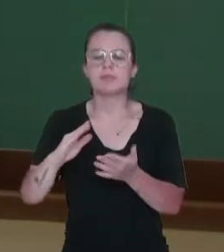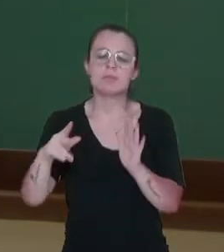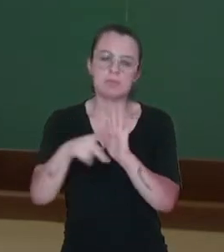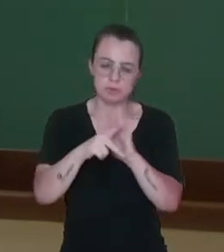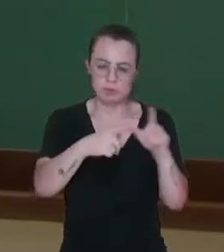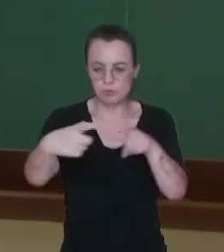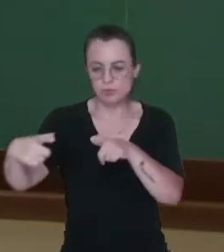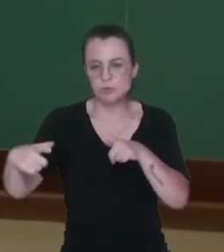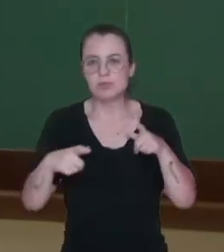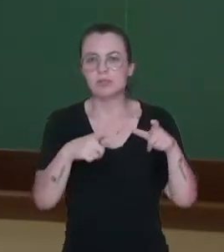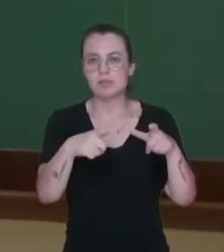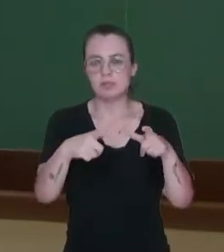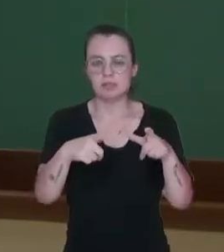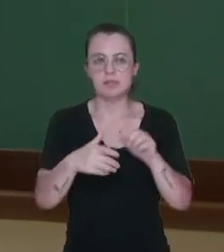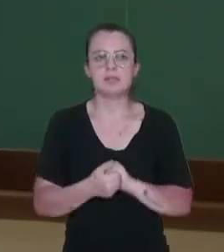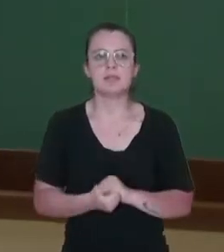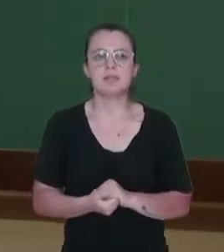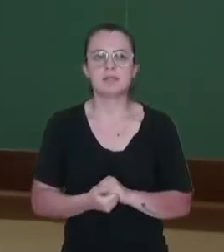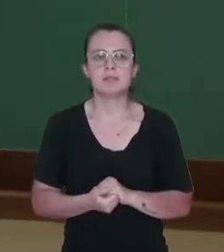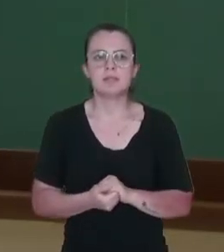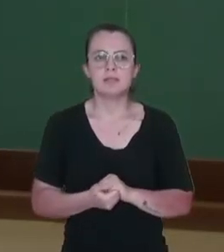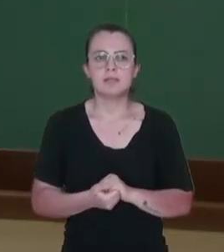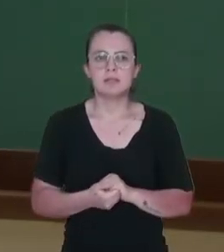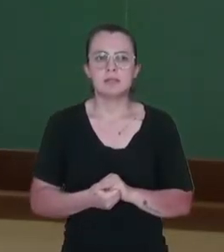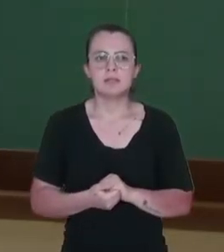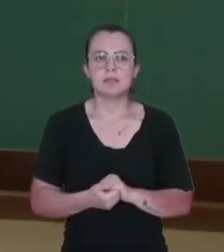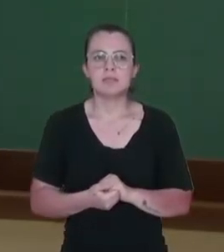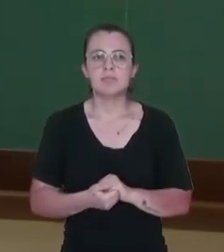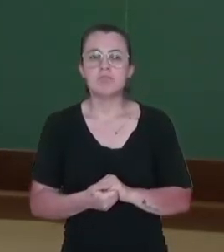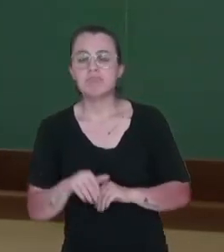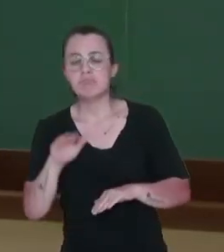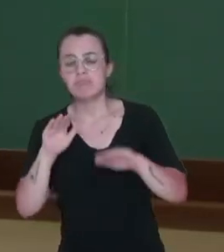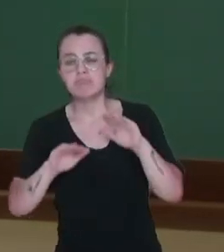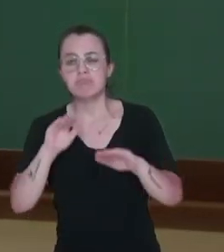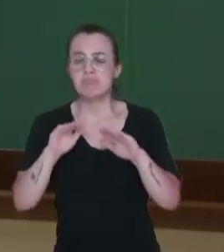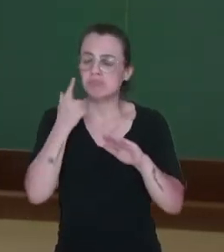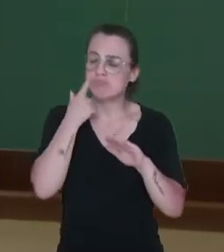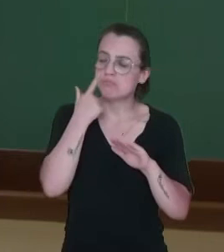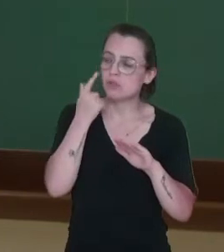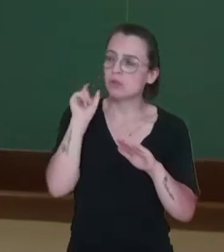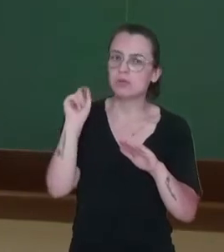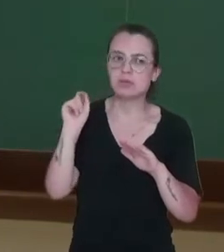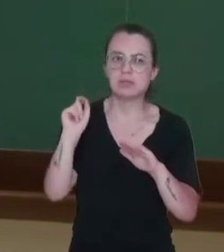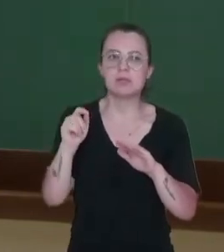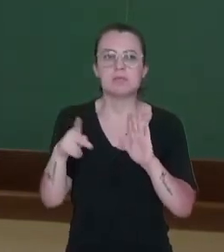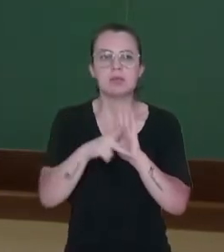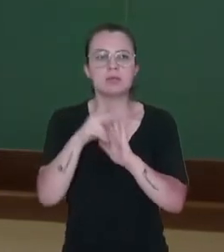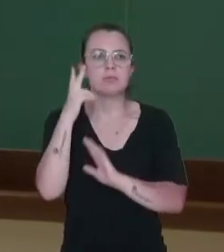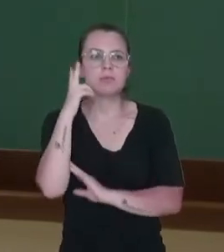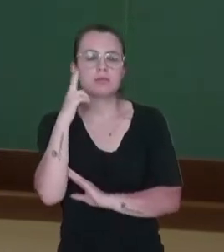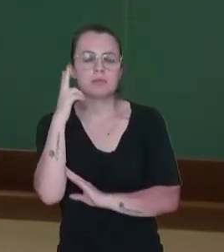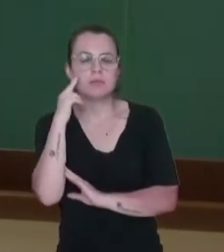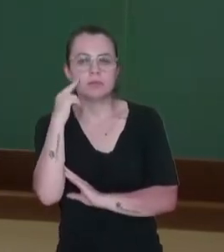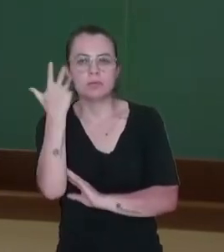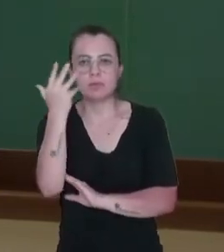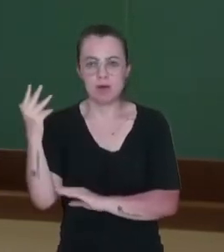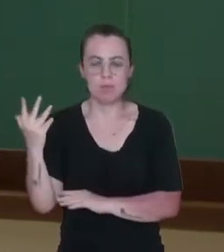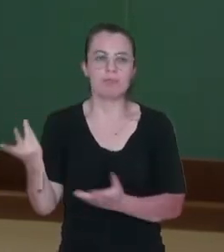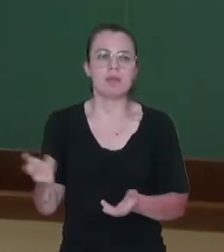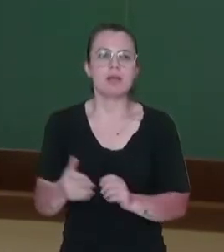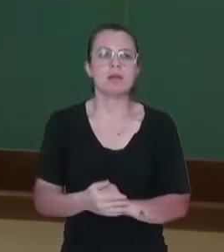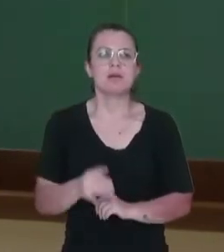um determinado espaço geográfico como o Brasil, levando em conta somente critérios naturais, como clima,